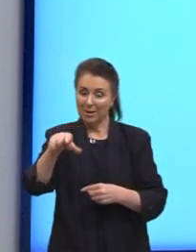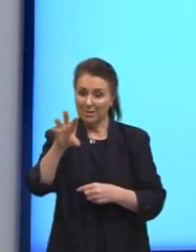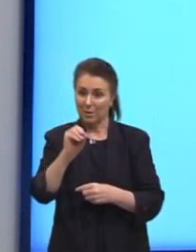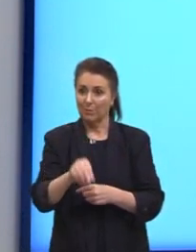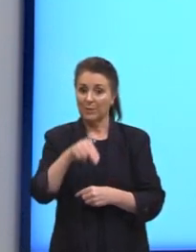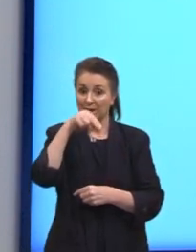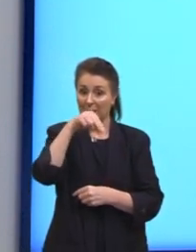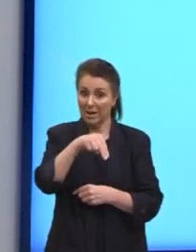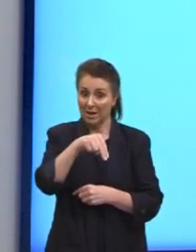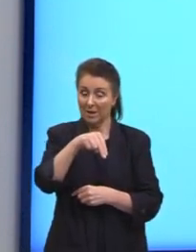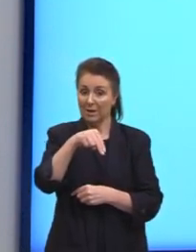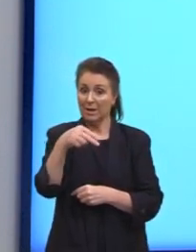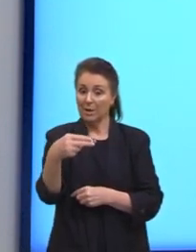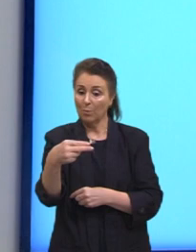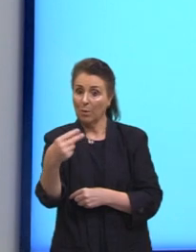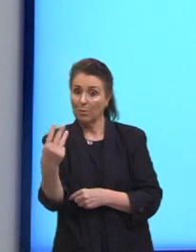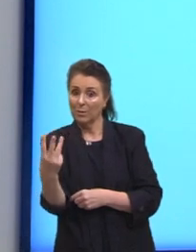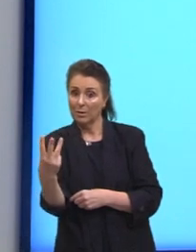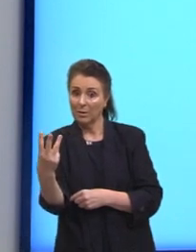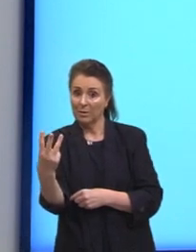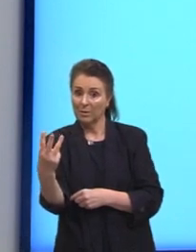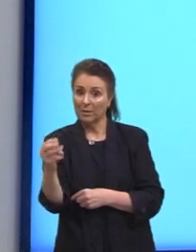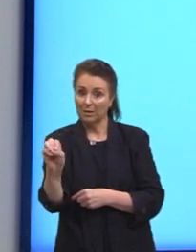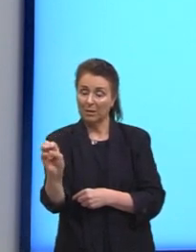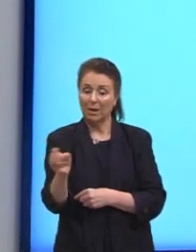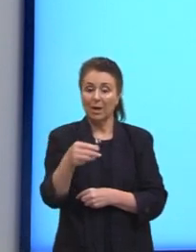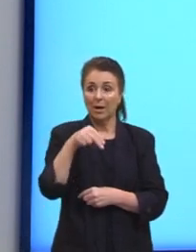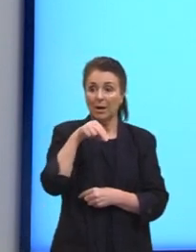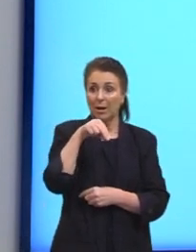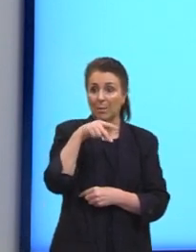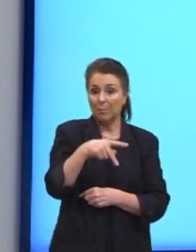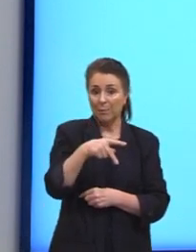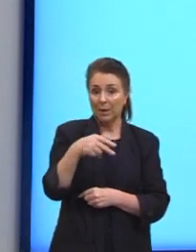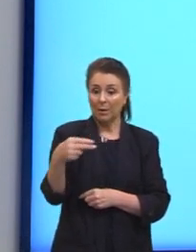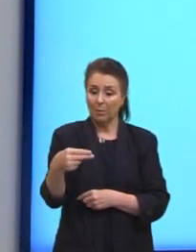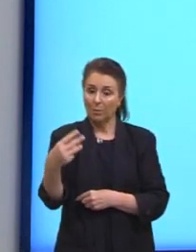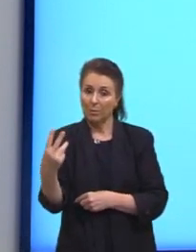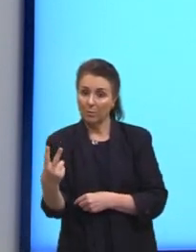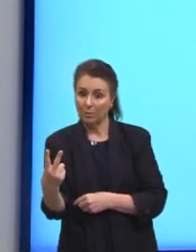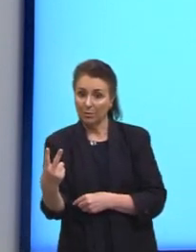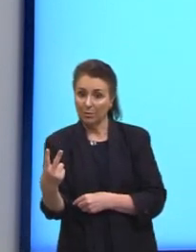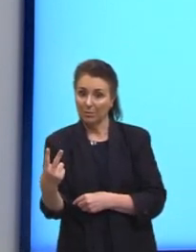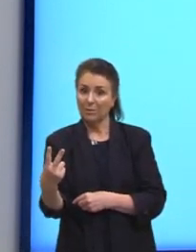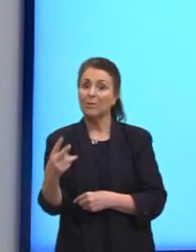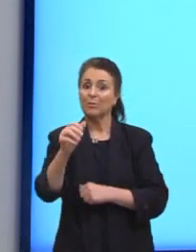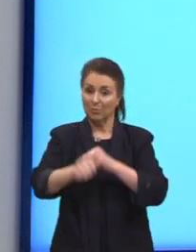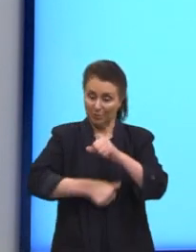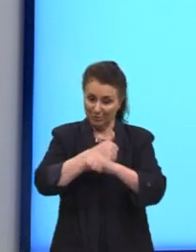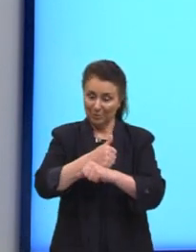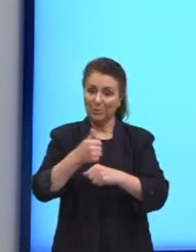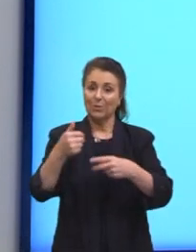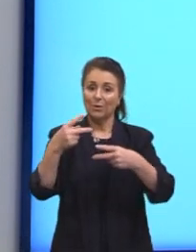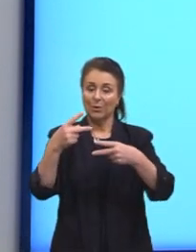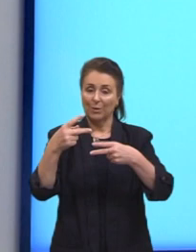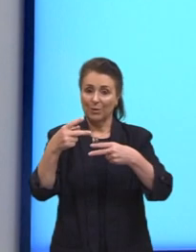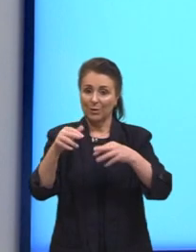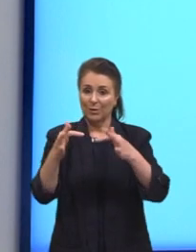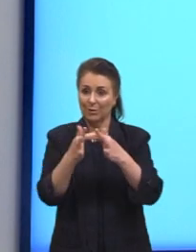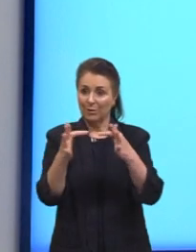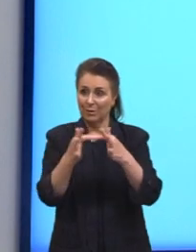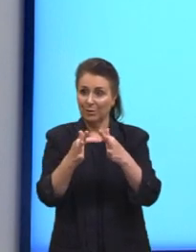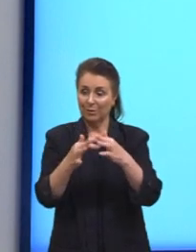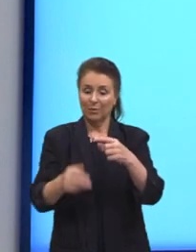e o p é igual a 2. E aí nós substituímos na fórmula. Teríamos 30 fatorial